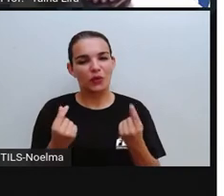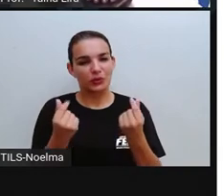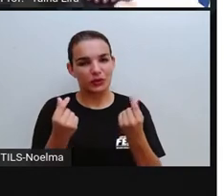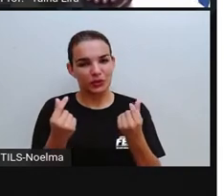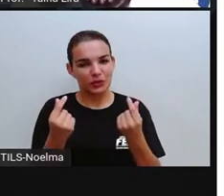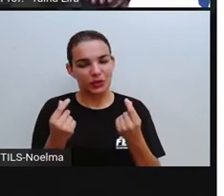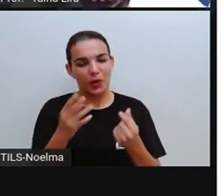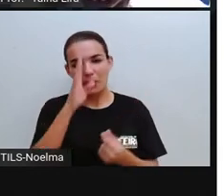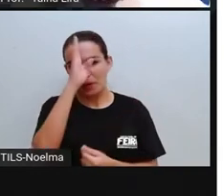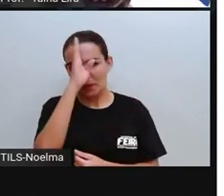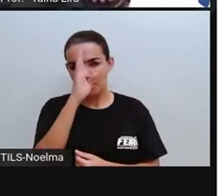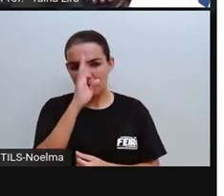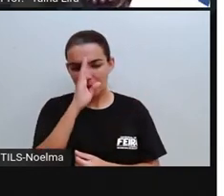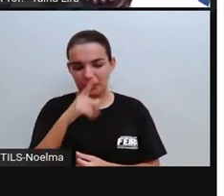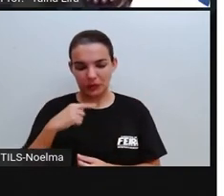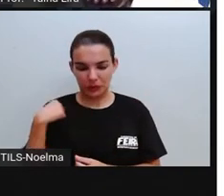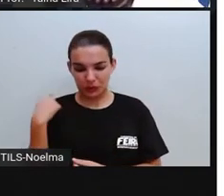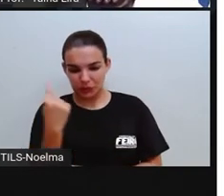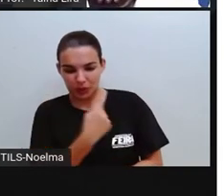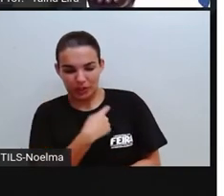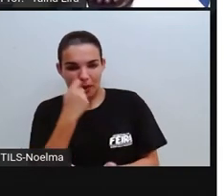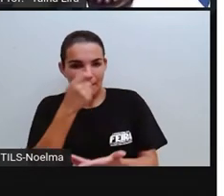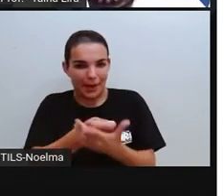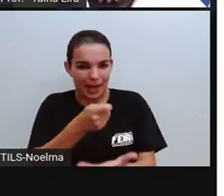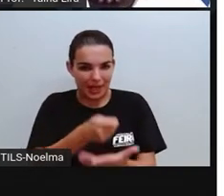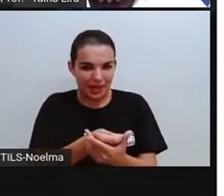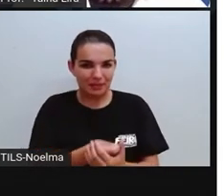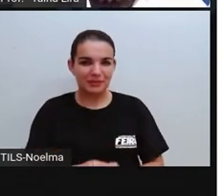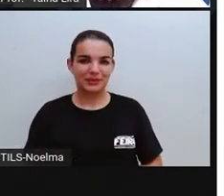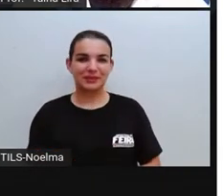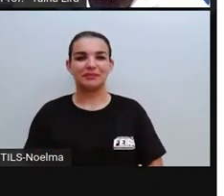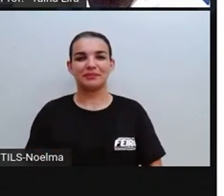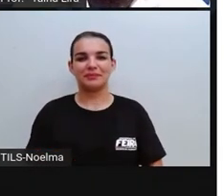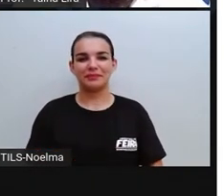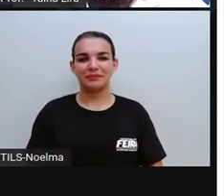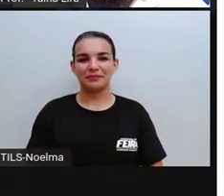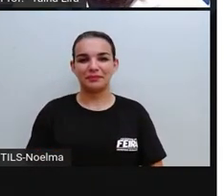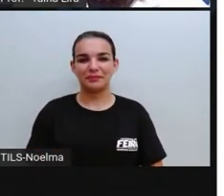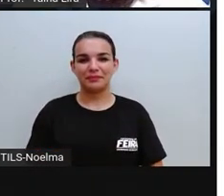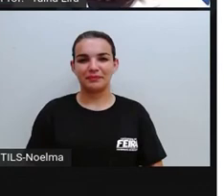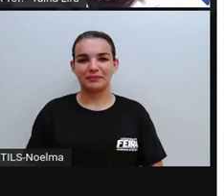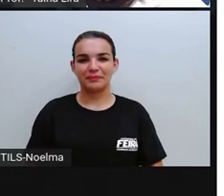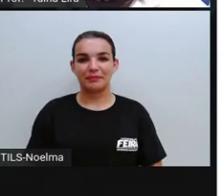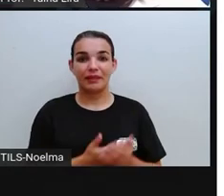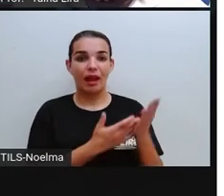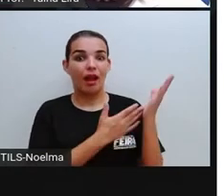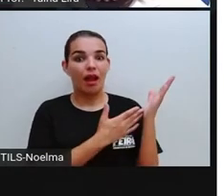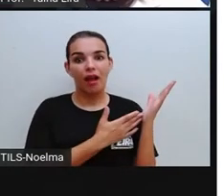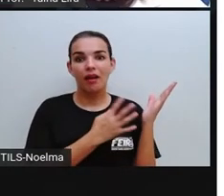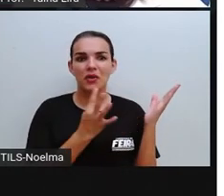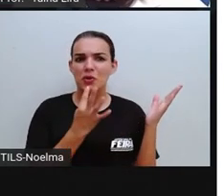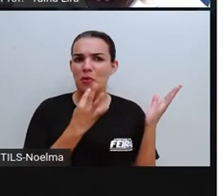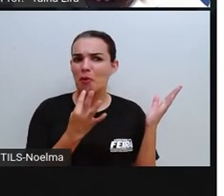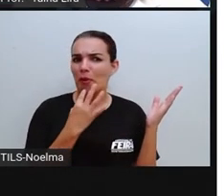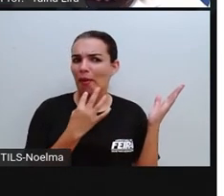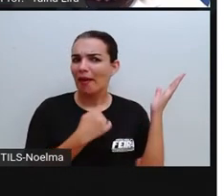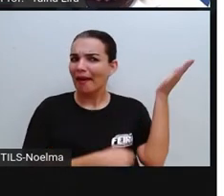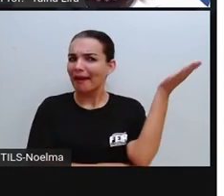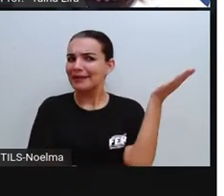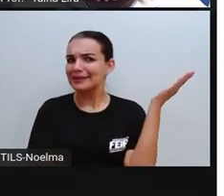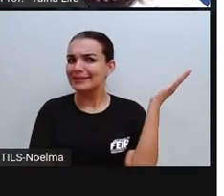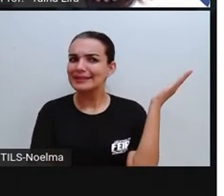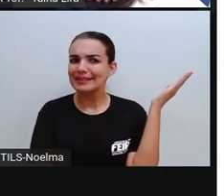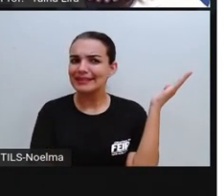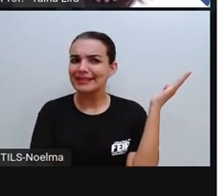público dos nossos impostos, tá? Olha lá. E essa daqui, será que o segundo ano